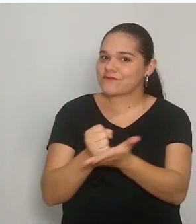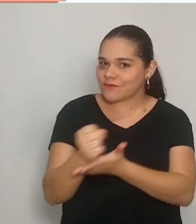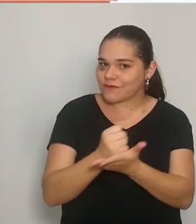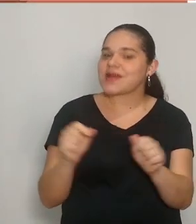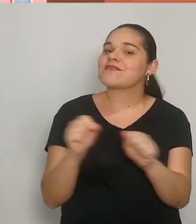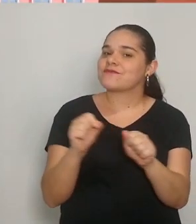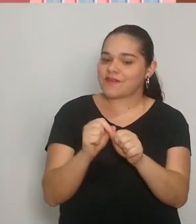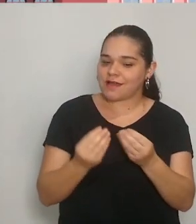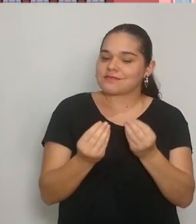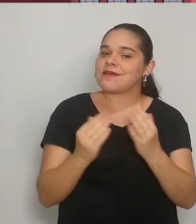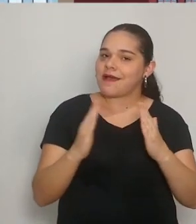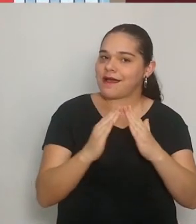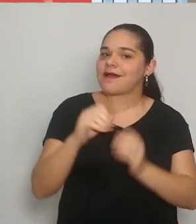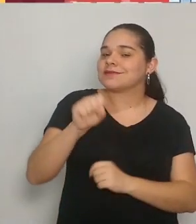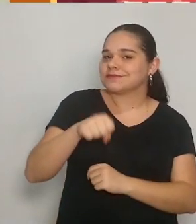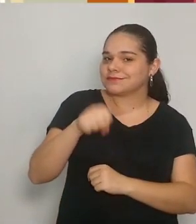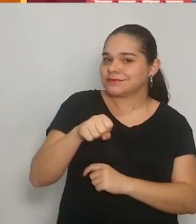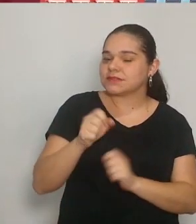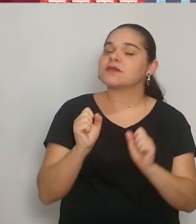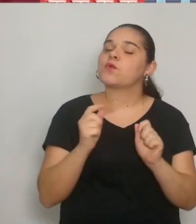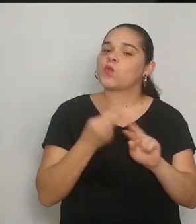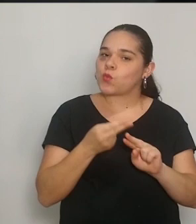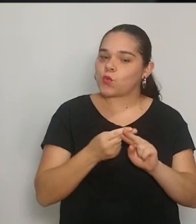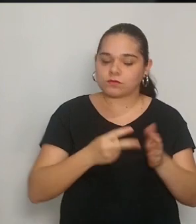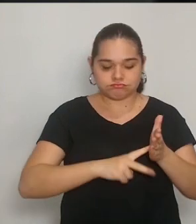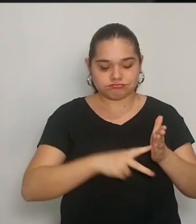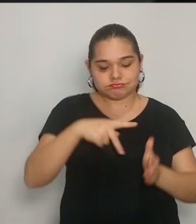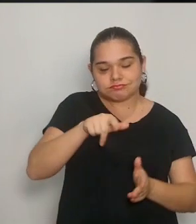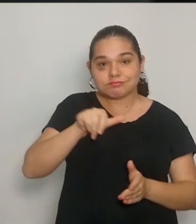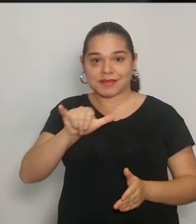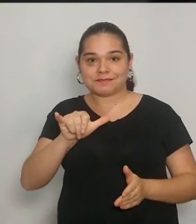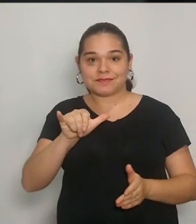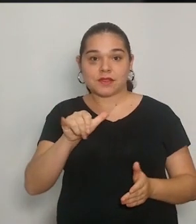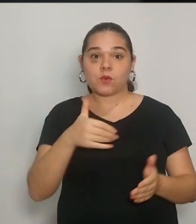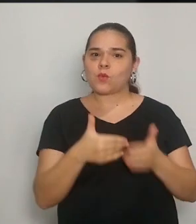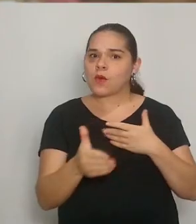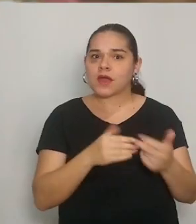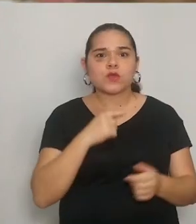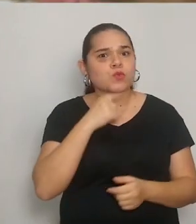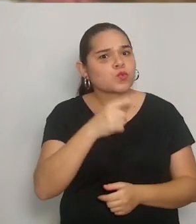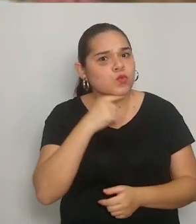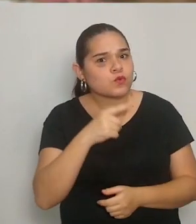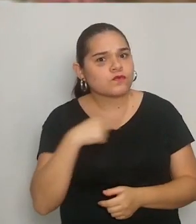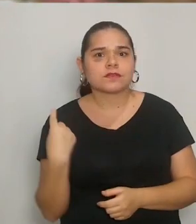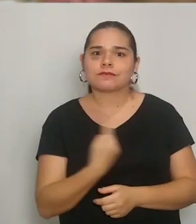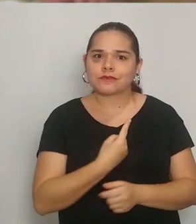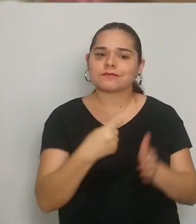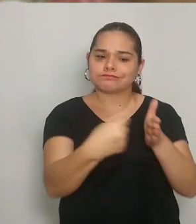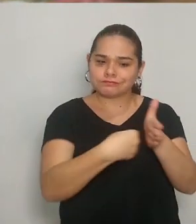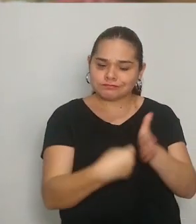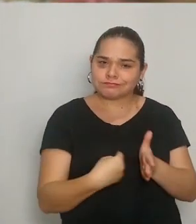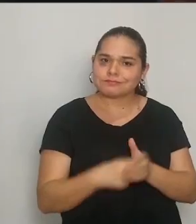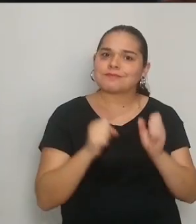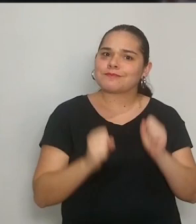entrega e estão habilitadas para o uso da SMC Pay. Qualquer dúvida, estamos à disposição para lhe atender no